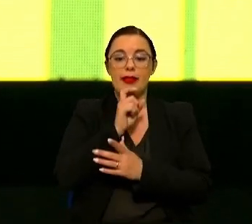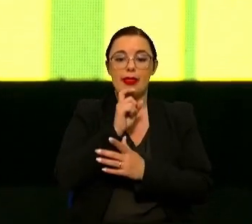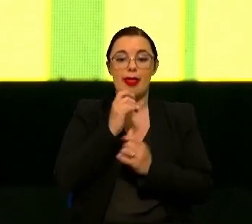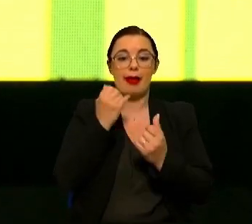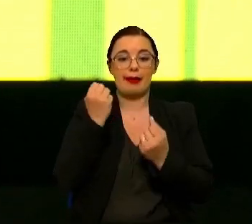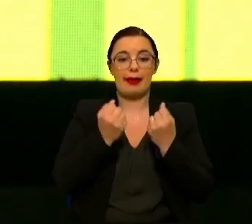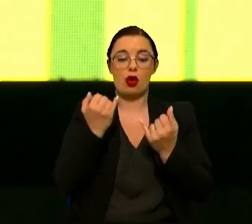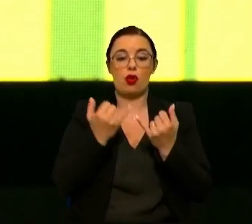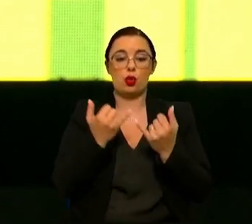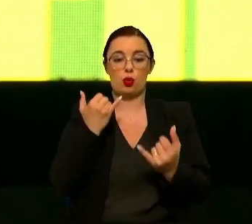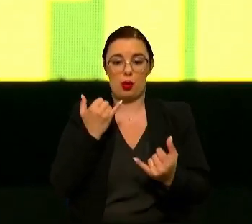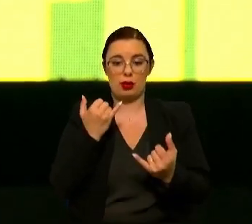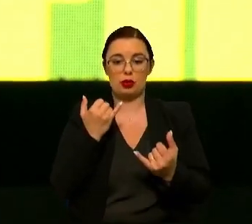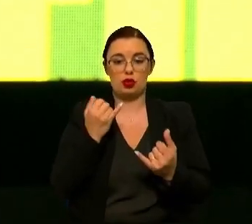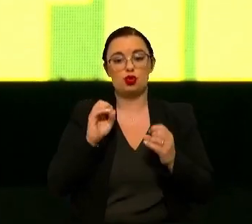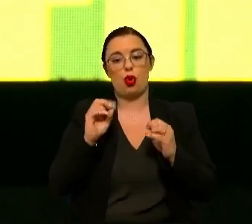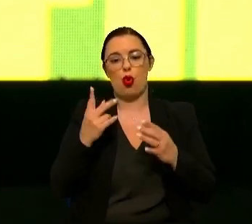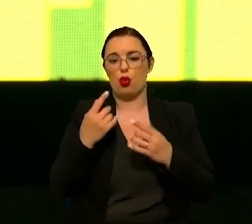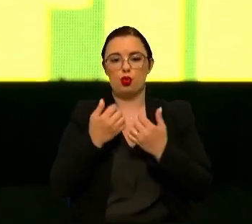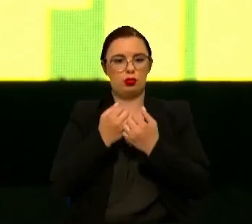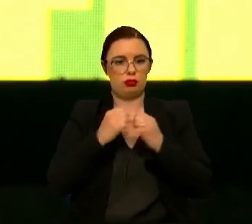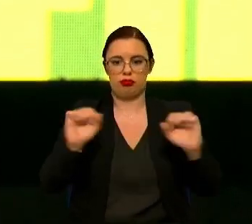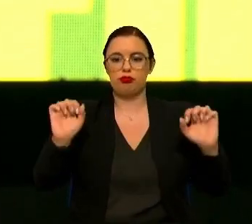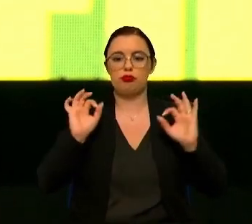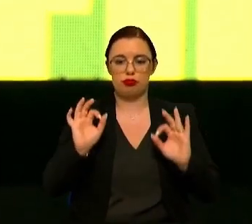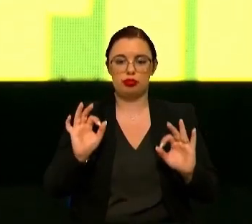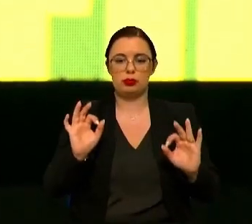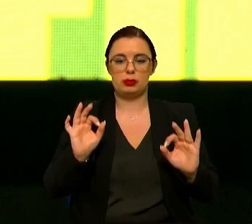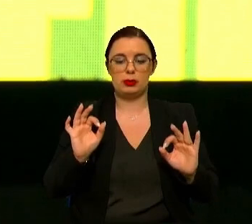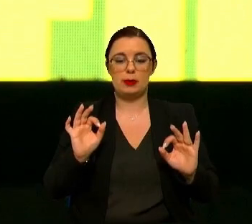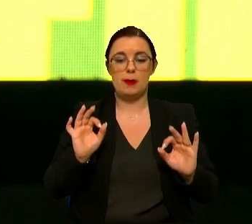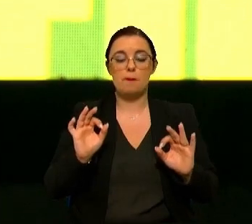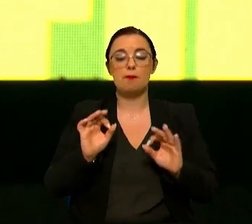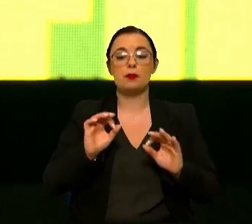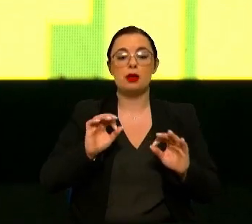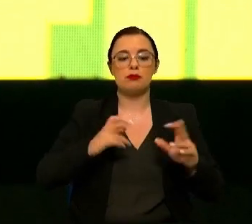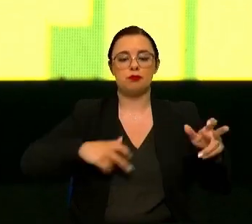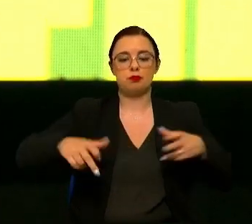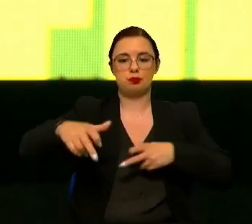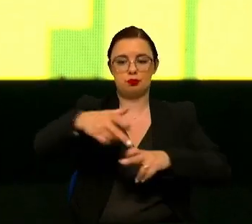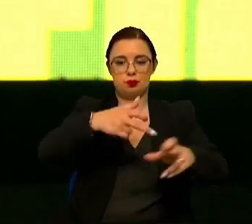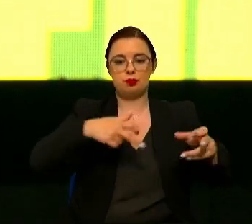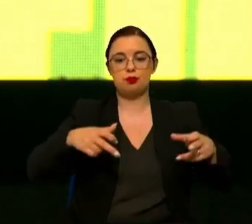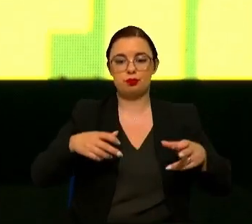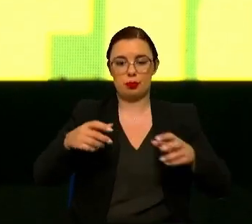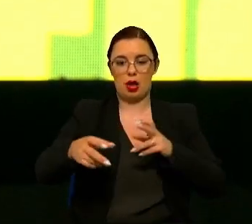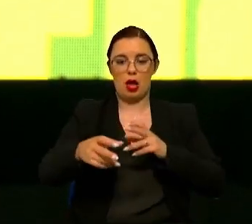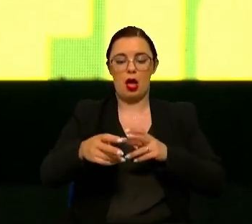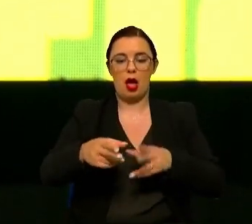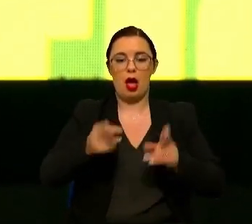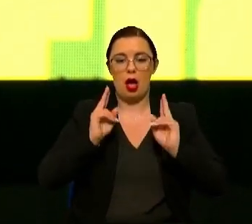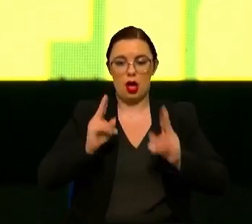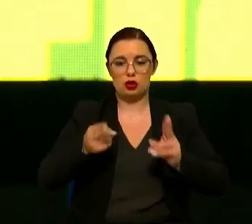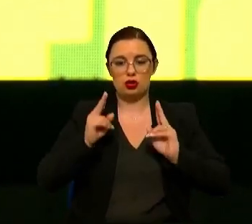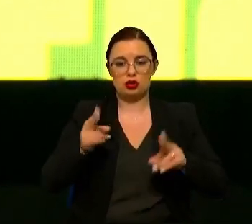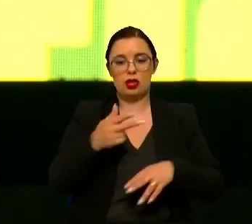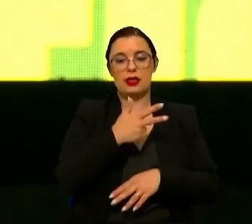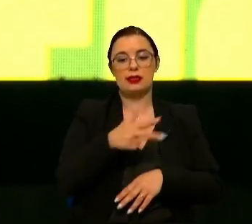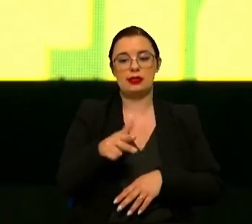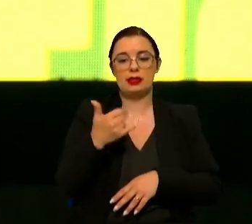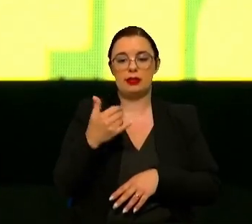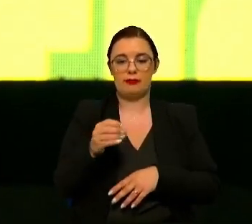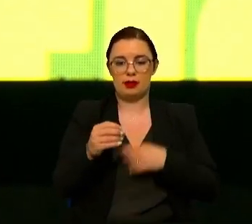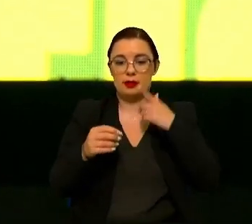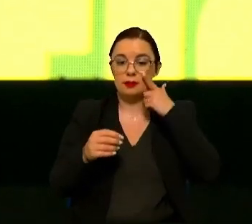automatizados ou totalmente autónomos a circular em autostradas a partir de 120 km hora.